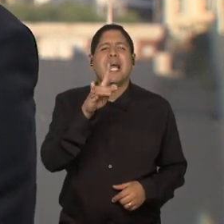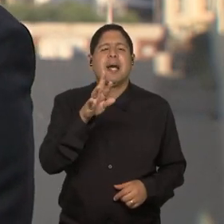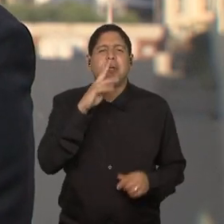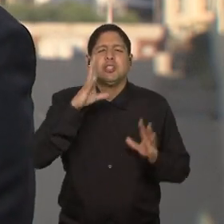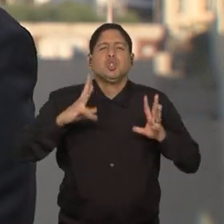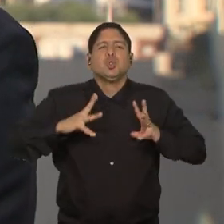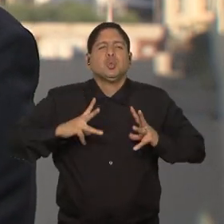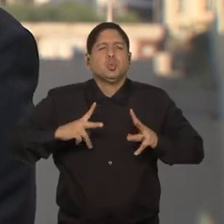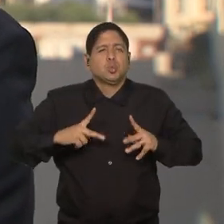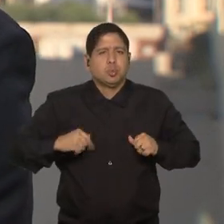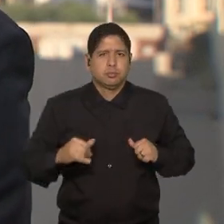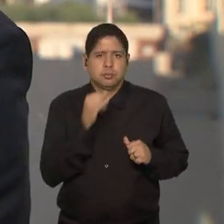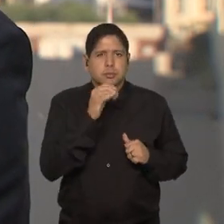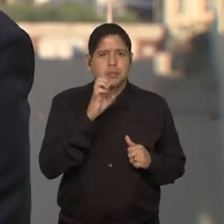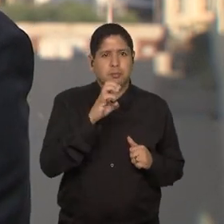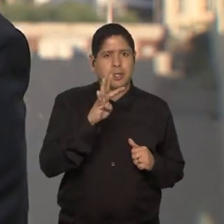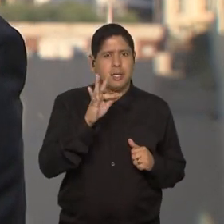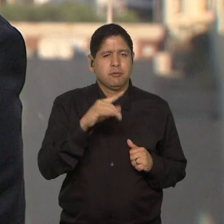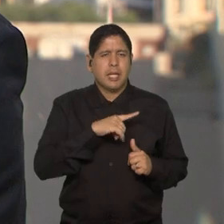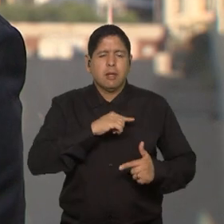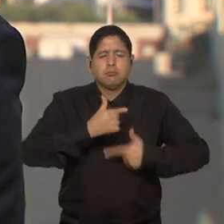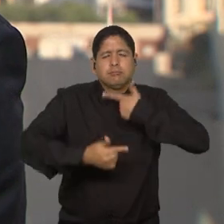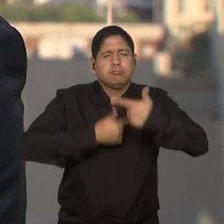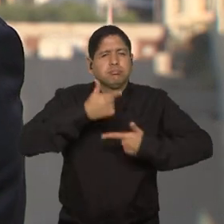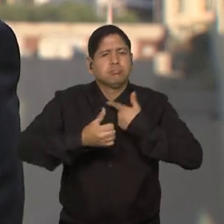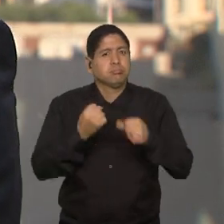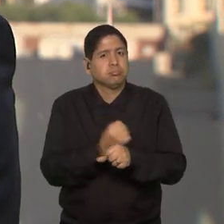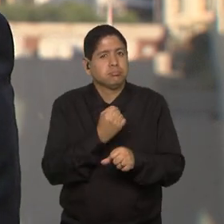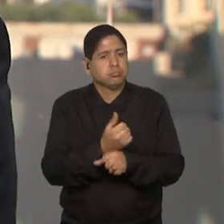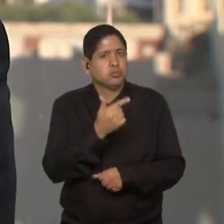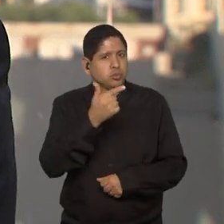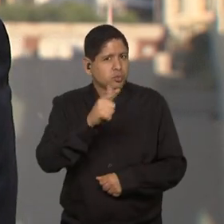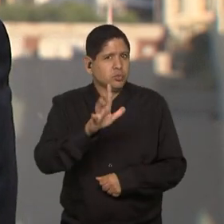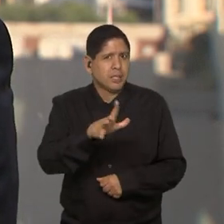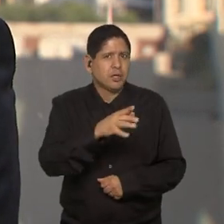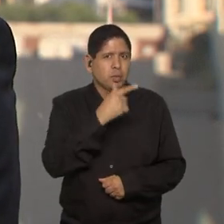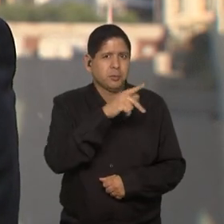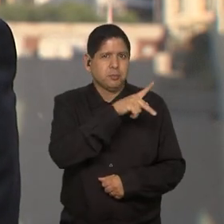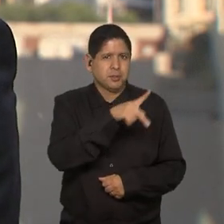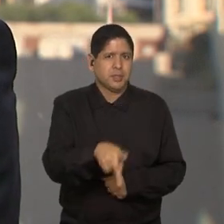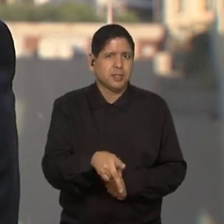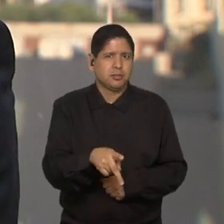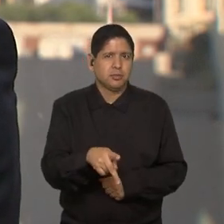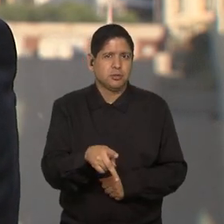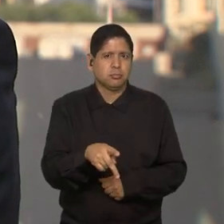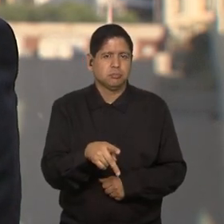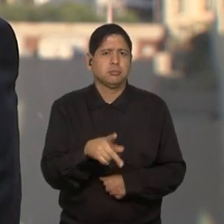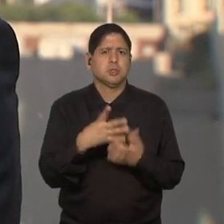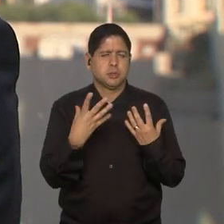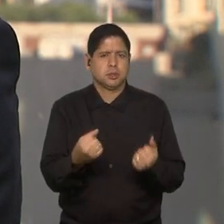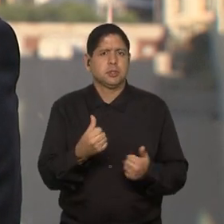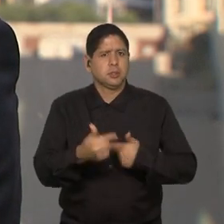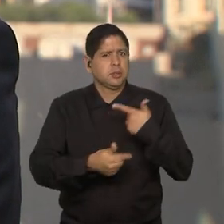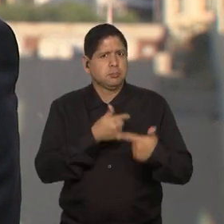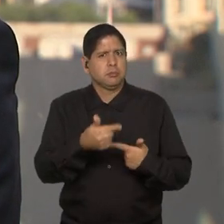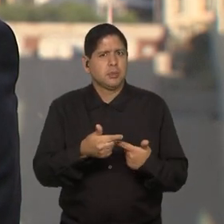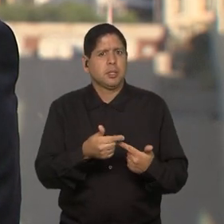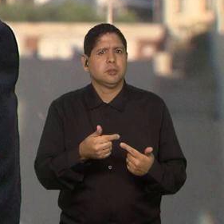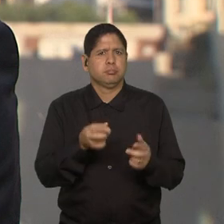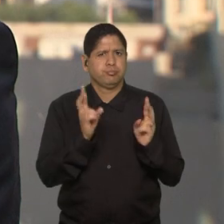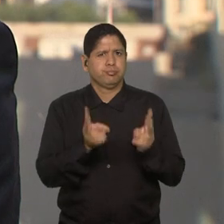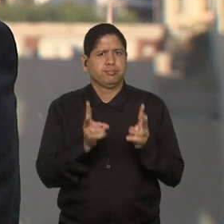Então, a CBF vem num trabalho de reconstrução, desde que o presidente assumiu de forma